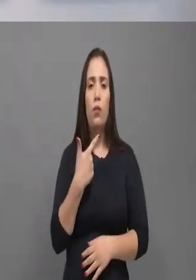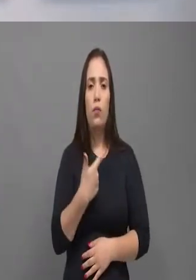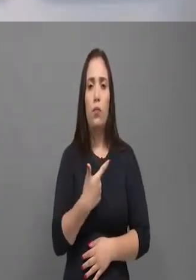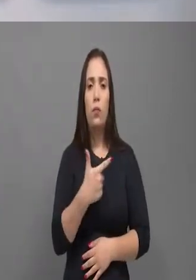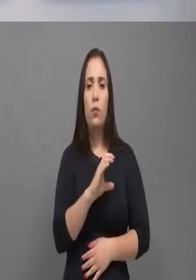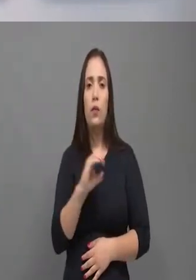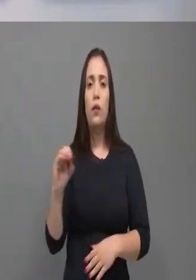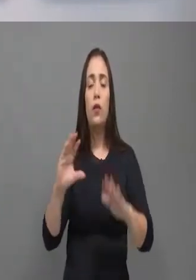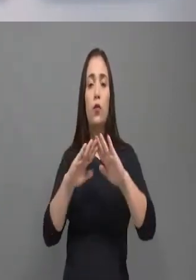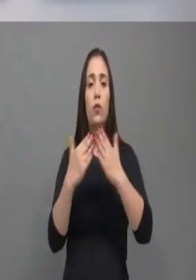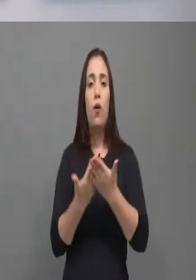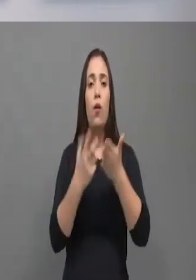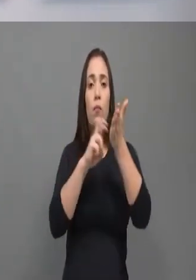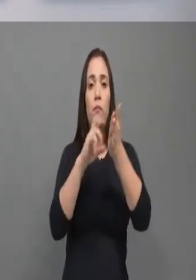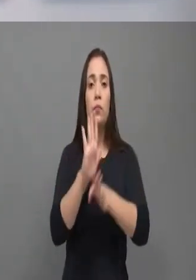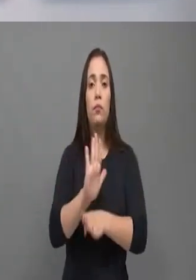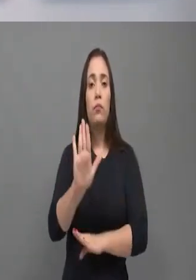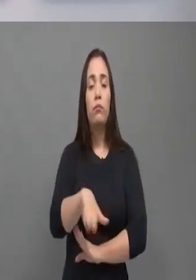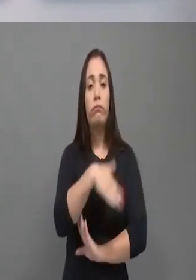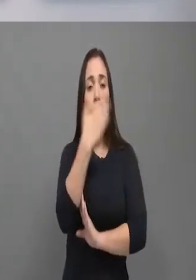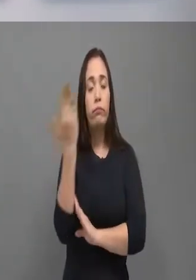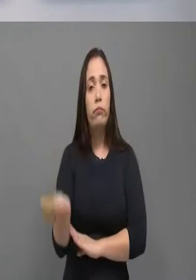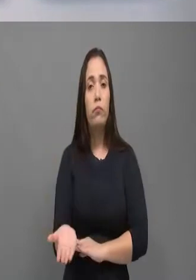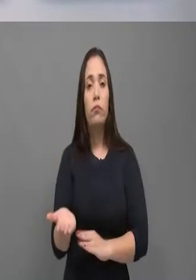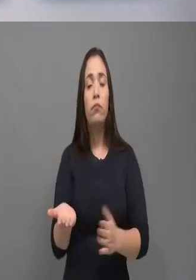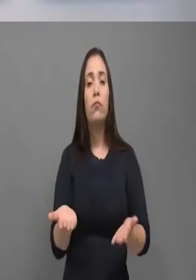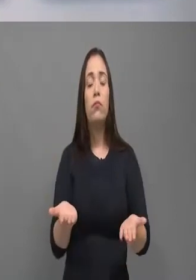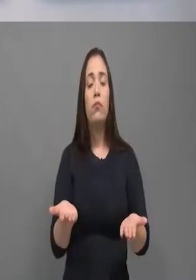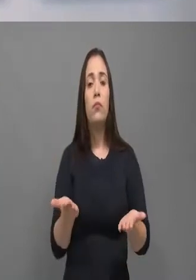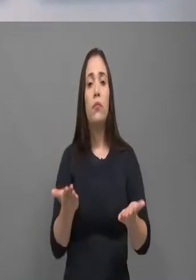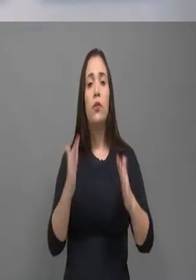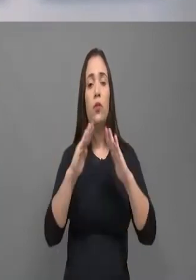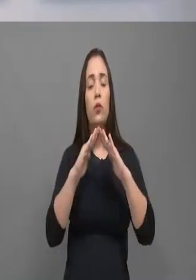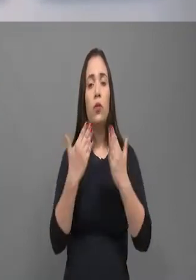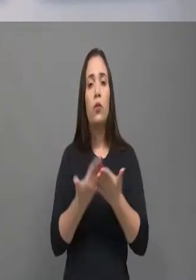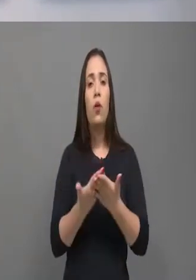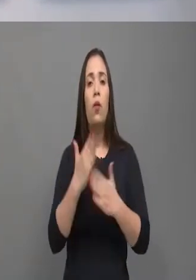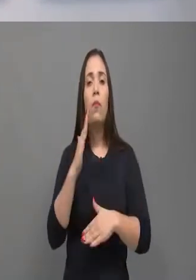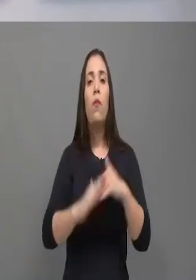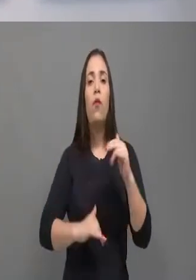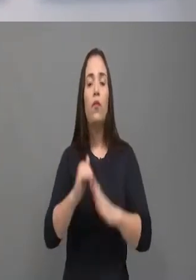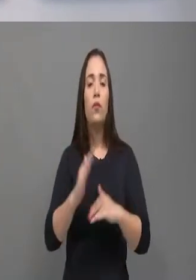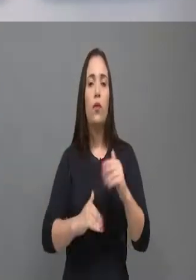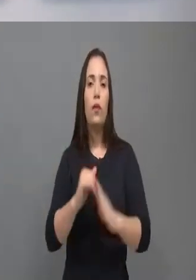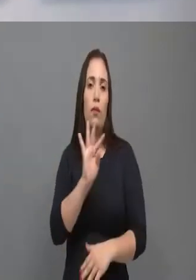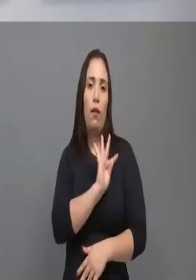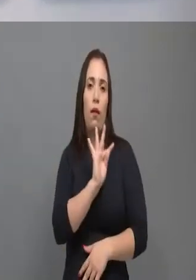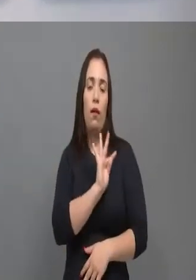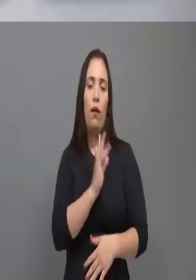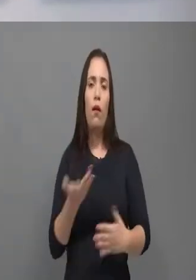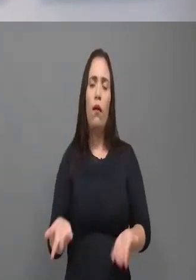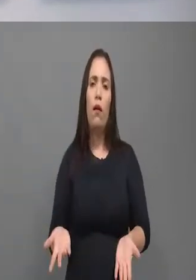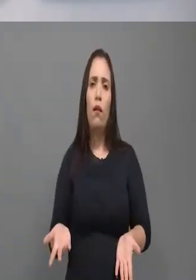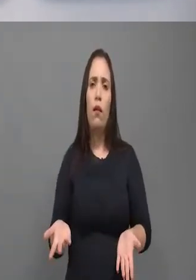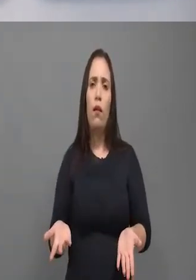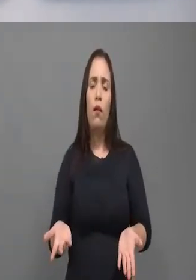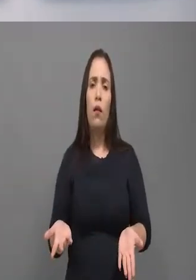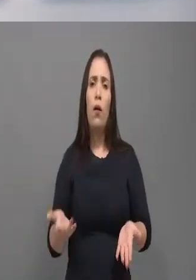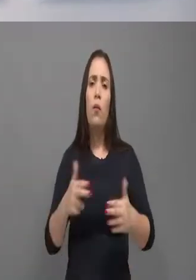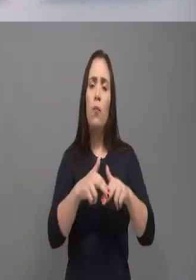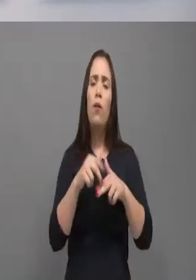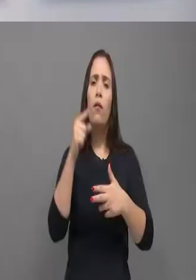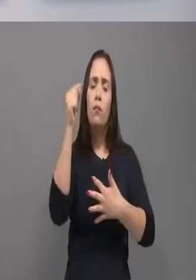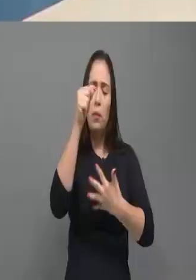100 em todo o Estado. Esses campinhos também, todo ele equipado com grama... importante no resgate da juventude,